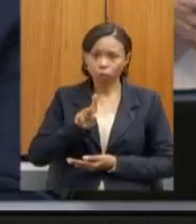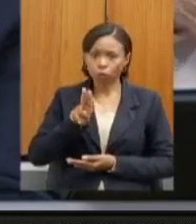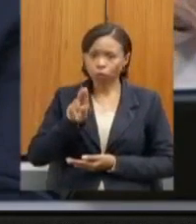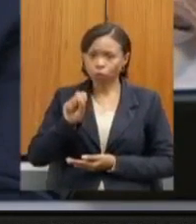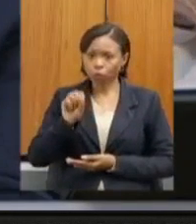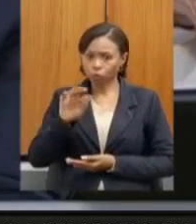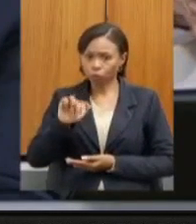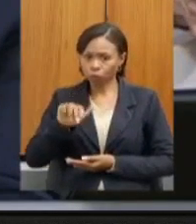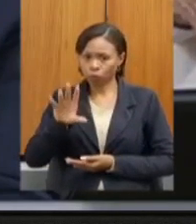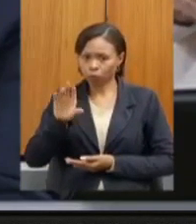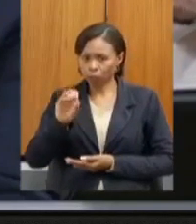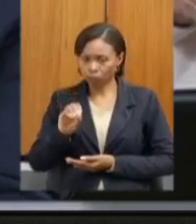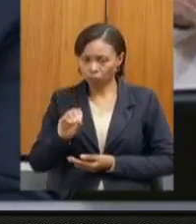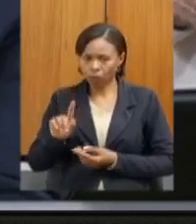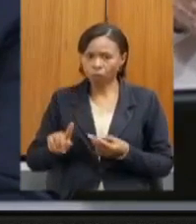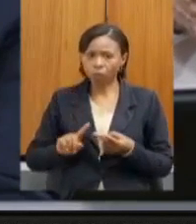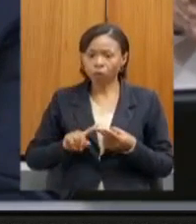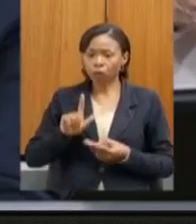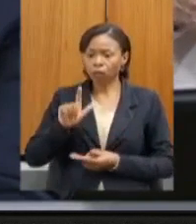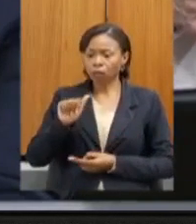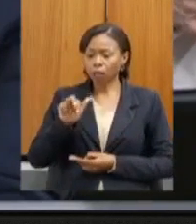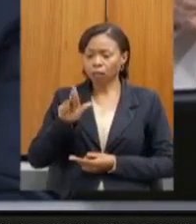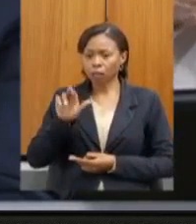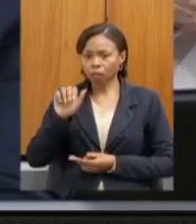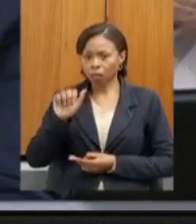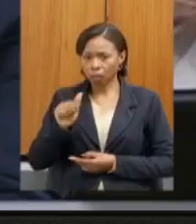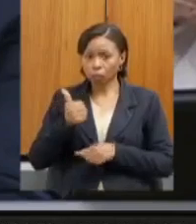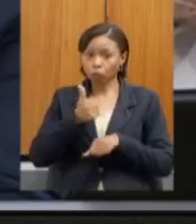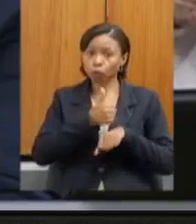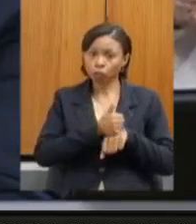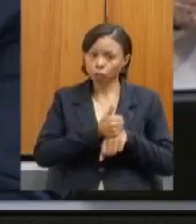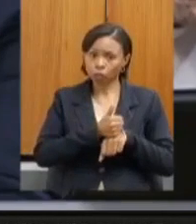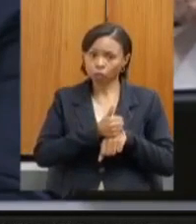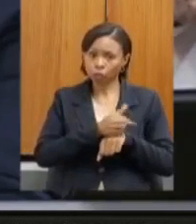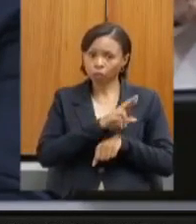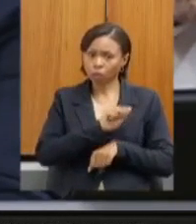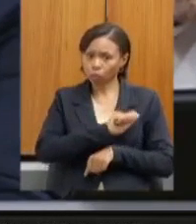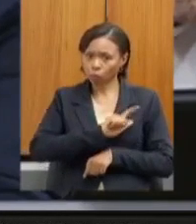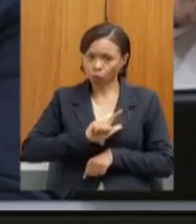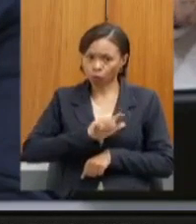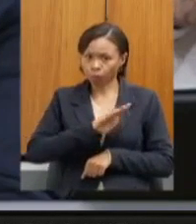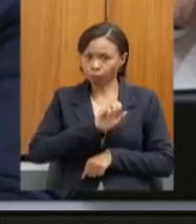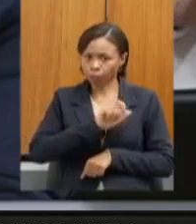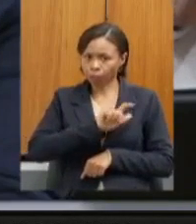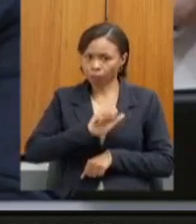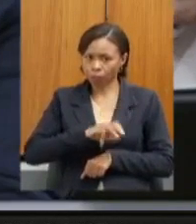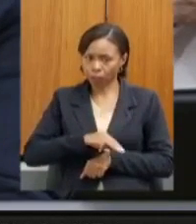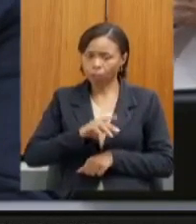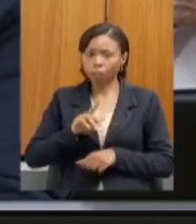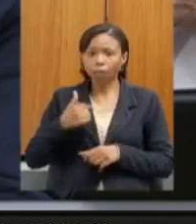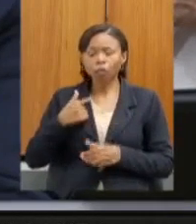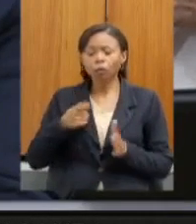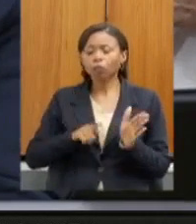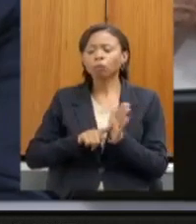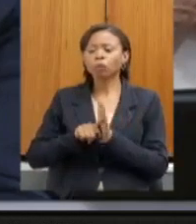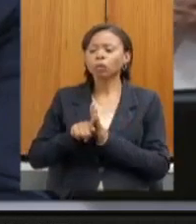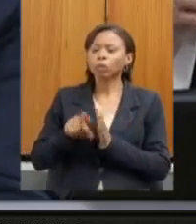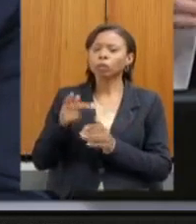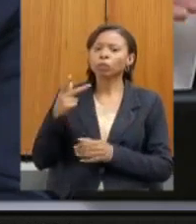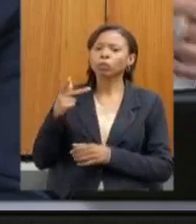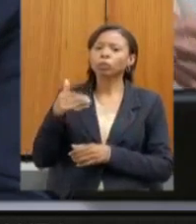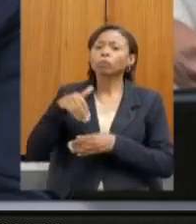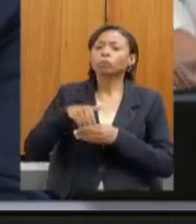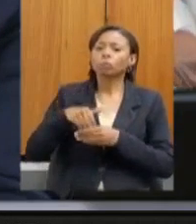Santana, deputada Laura Serrana, substituindo aqui, deputado Raul Belém, eu indago os deputados como votam,